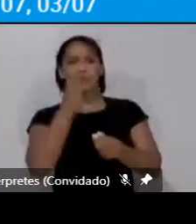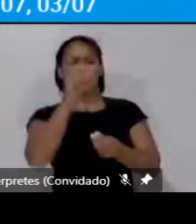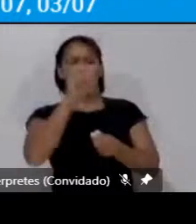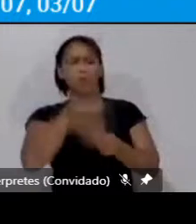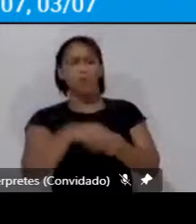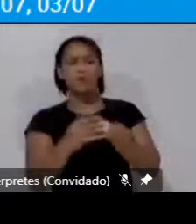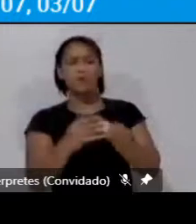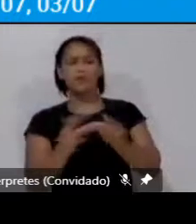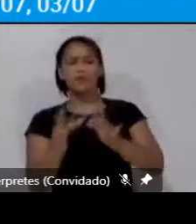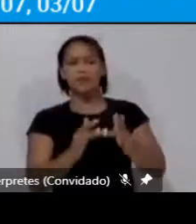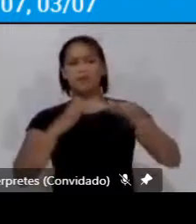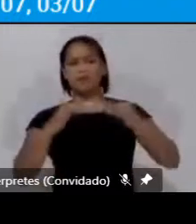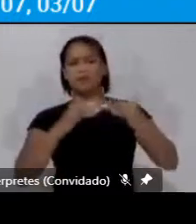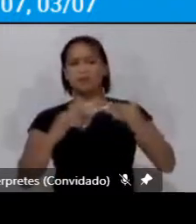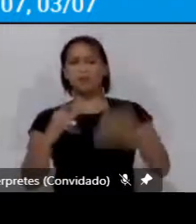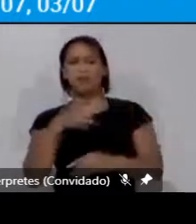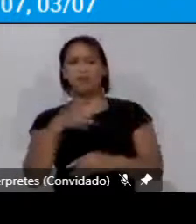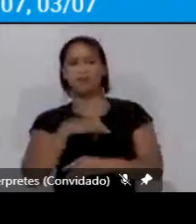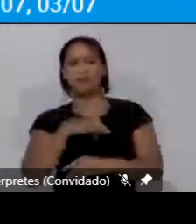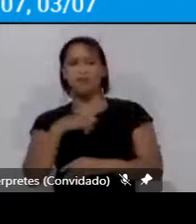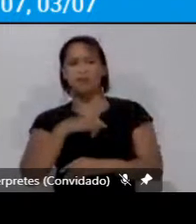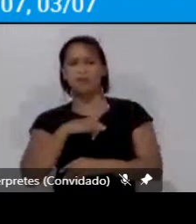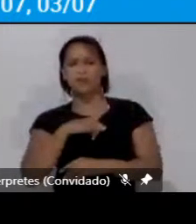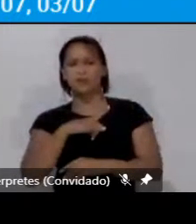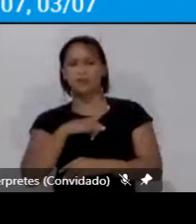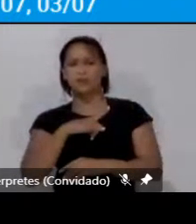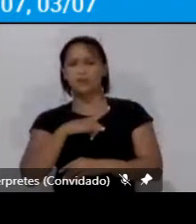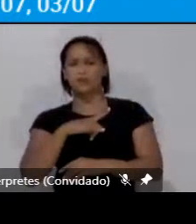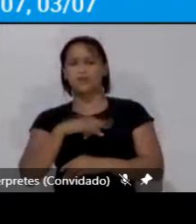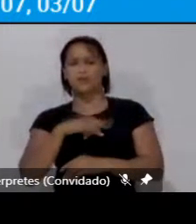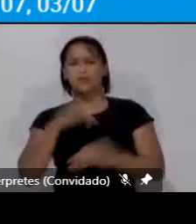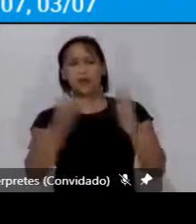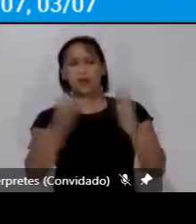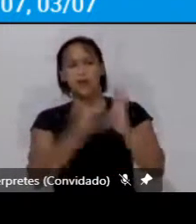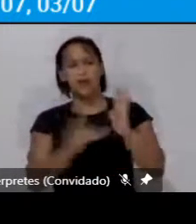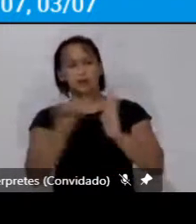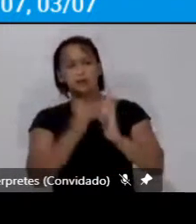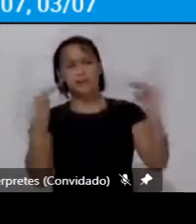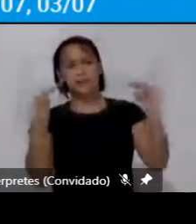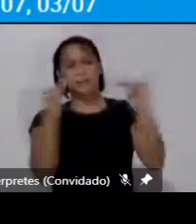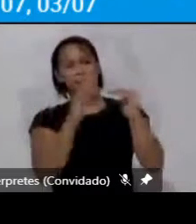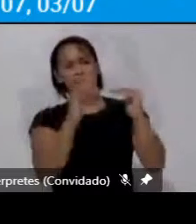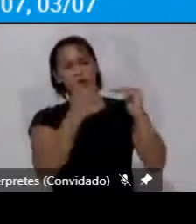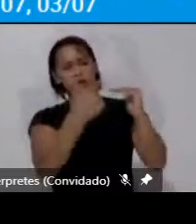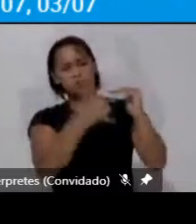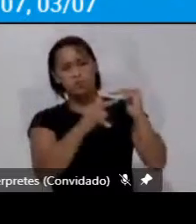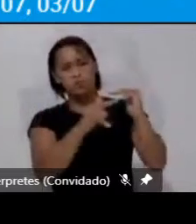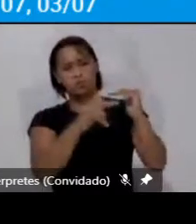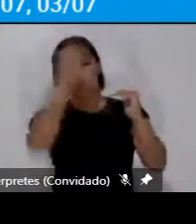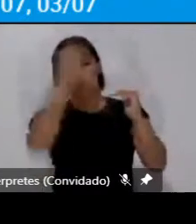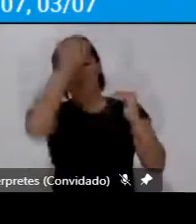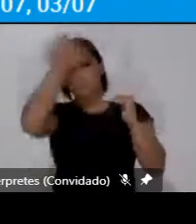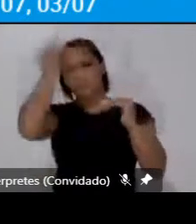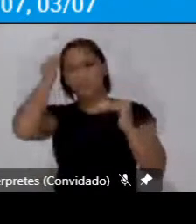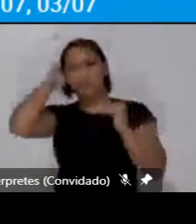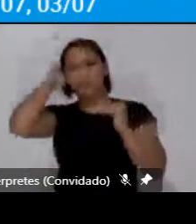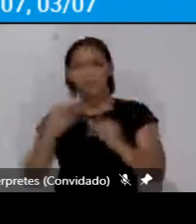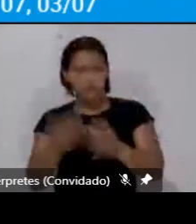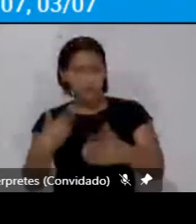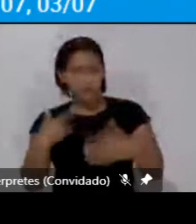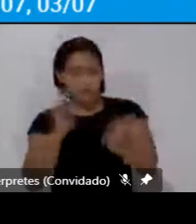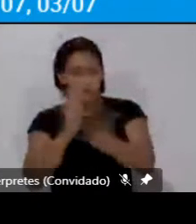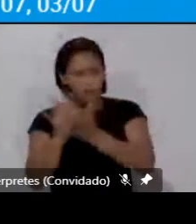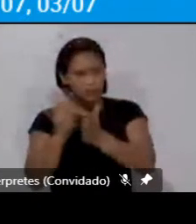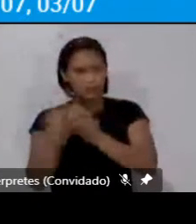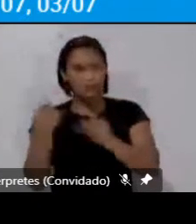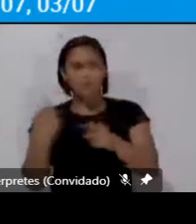mobilidade de uns tem sobre a imobilidade de outros e não dá para fugir nós